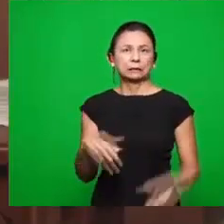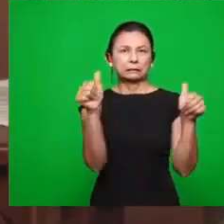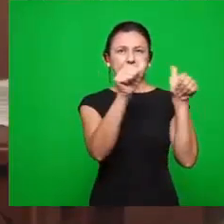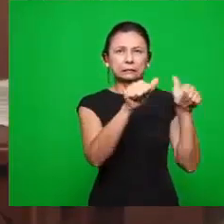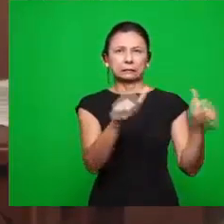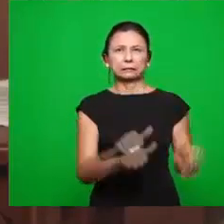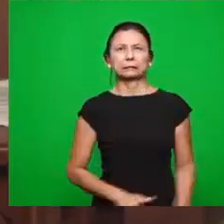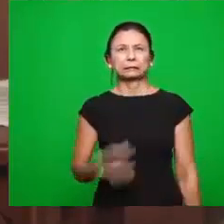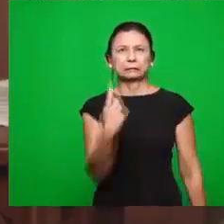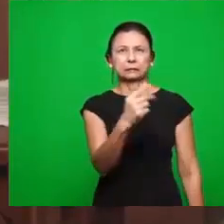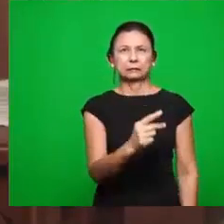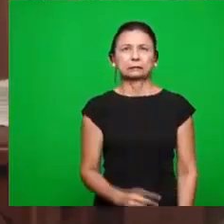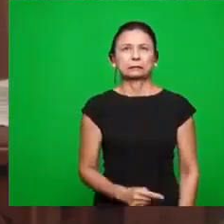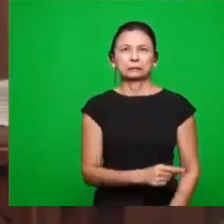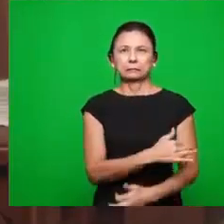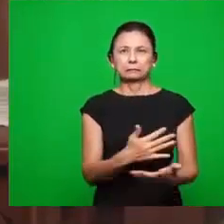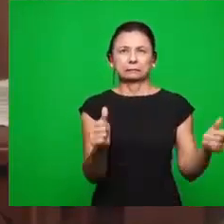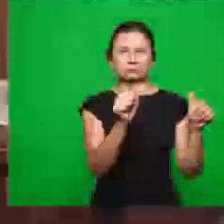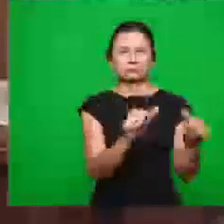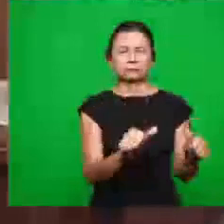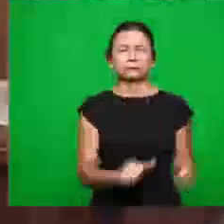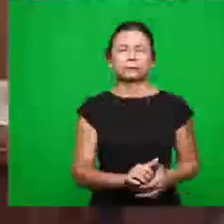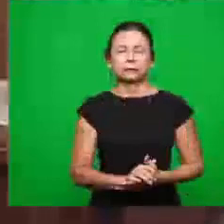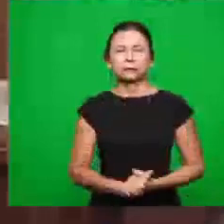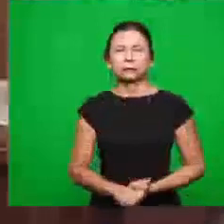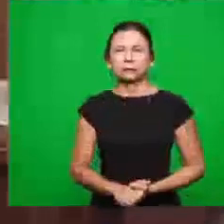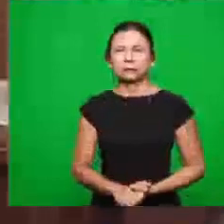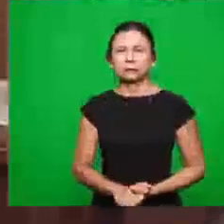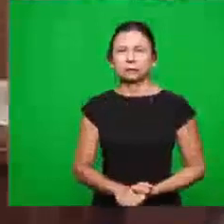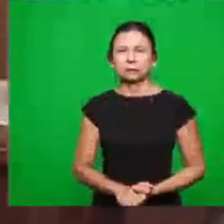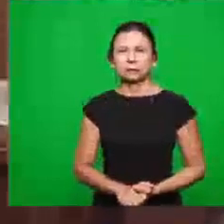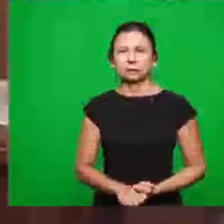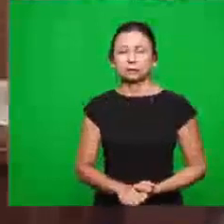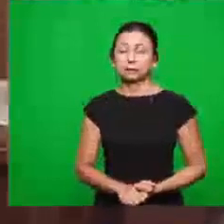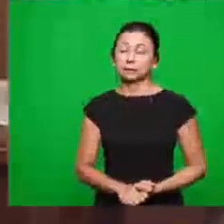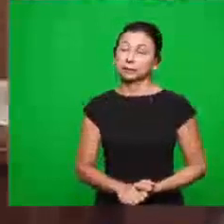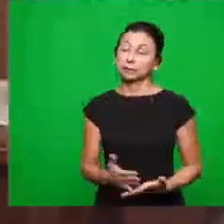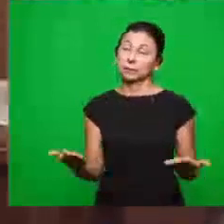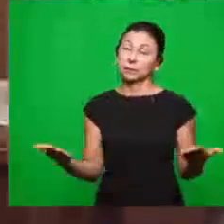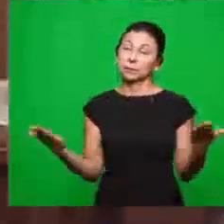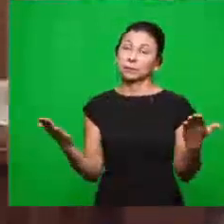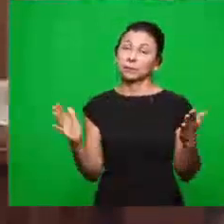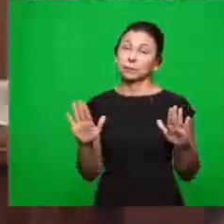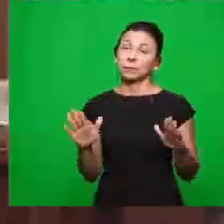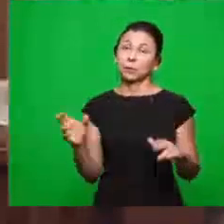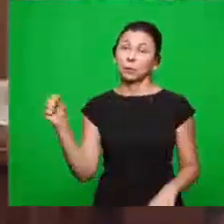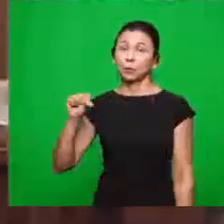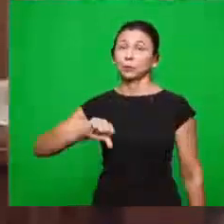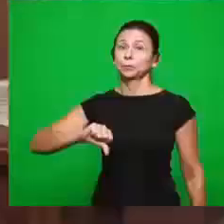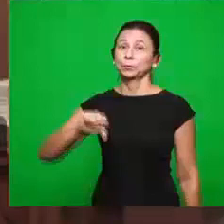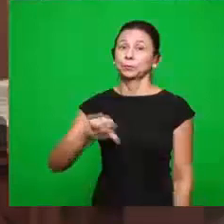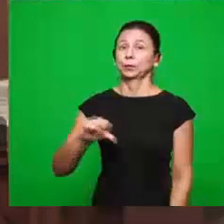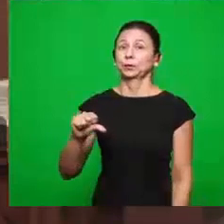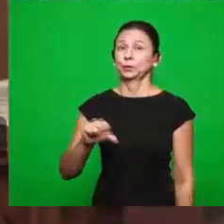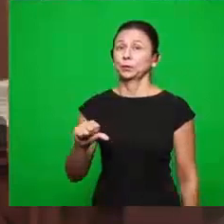e feitiçaria. Só que o pior está acontecendo. É que